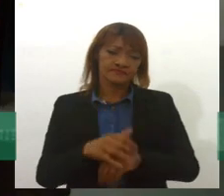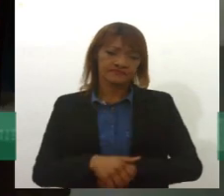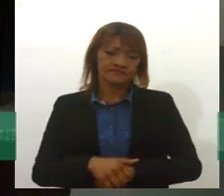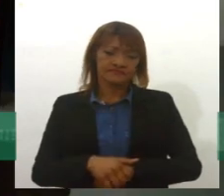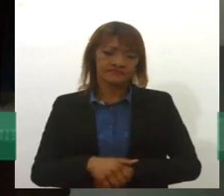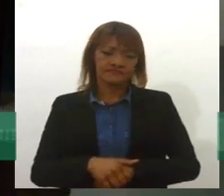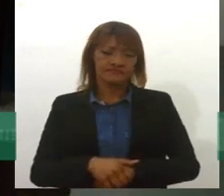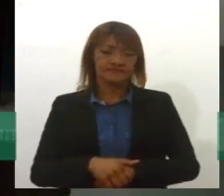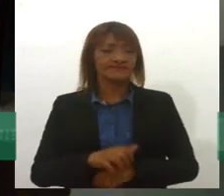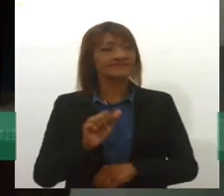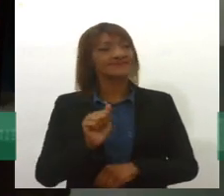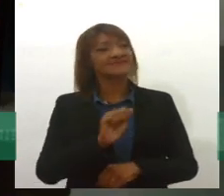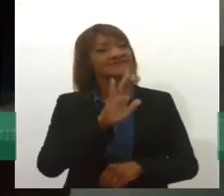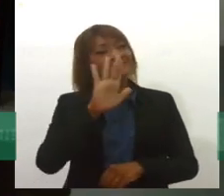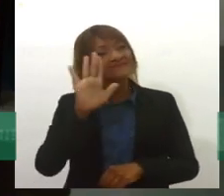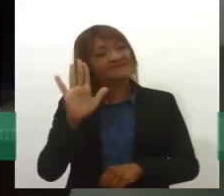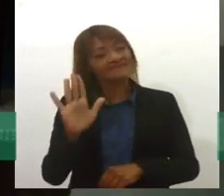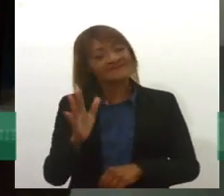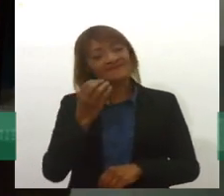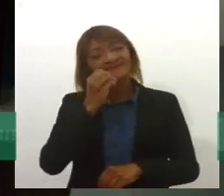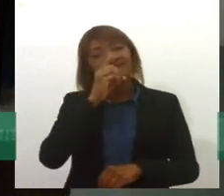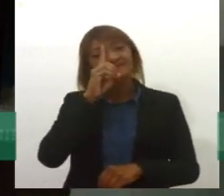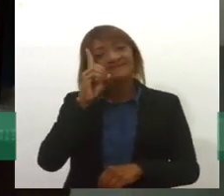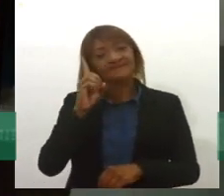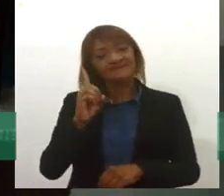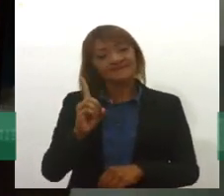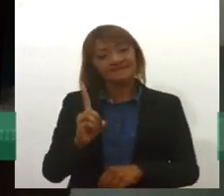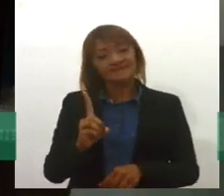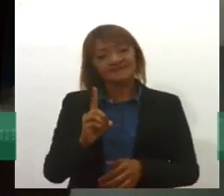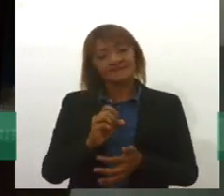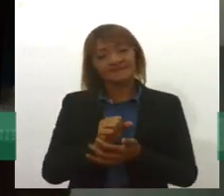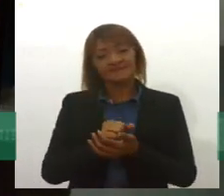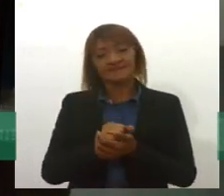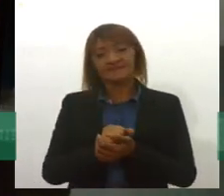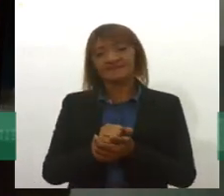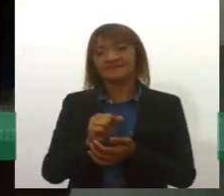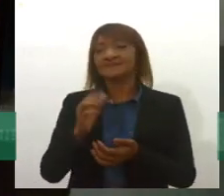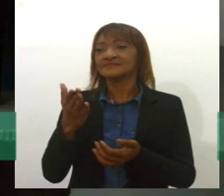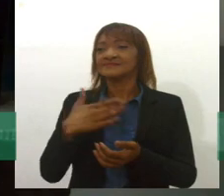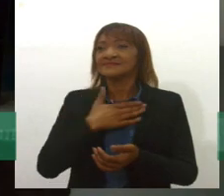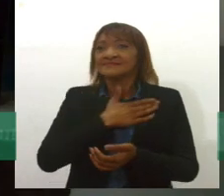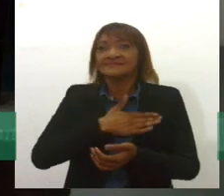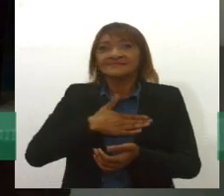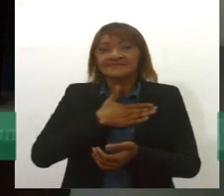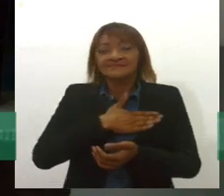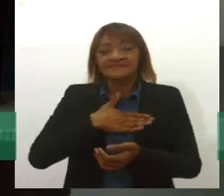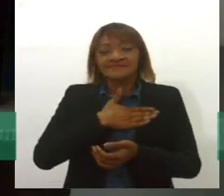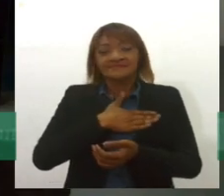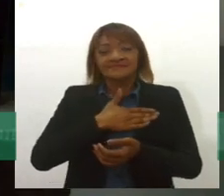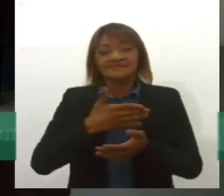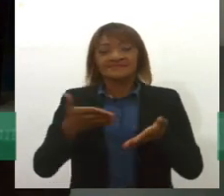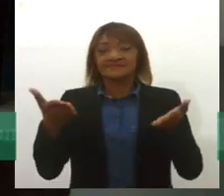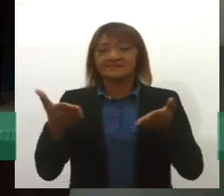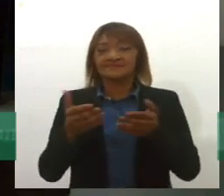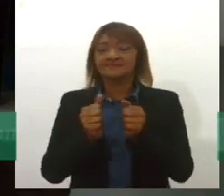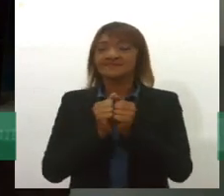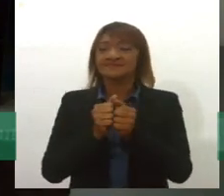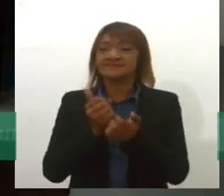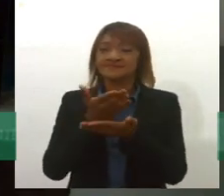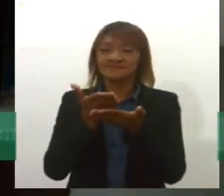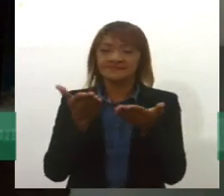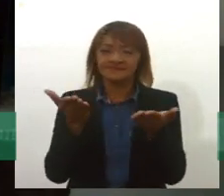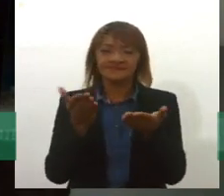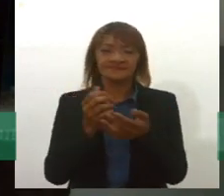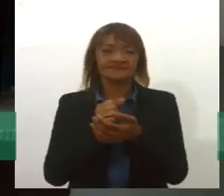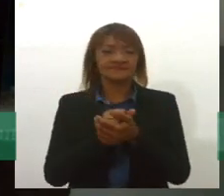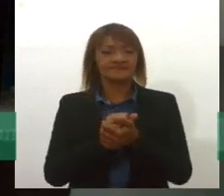Olá, bom dia. Bom dia, Clécia, Maíla, um prazer estar aqui com vocês. Eu acho que uma coisa